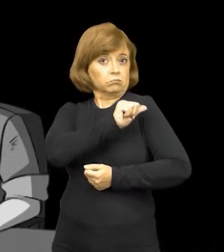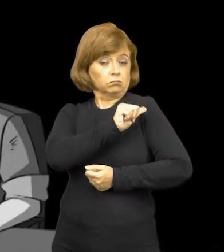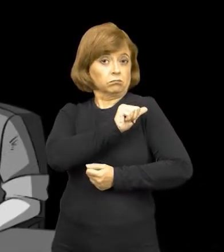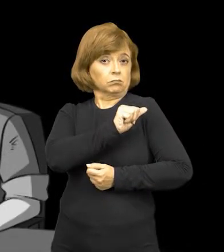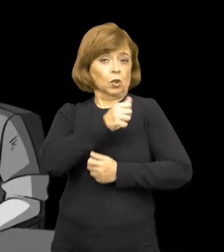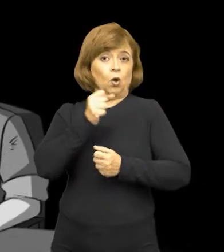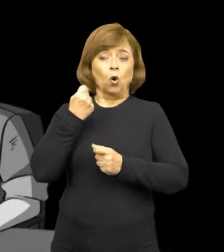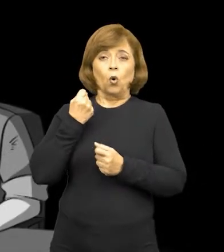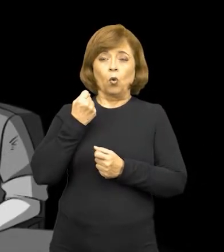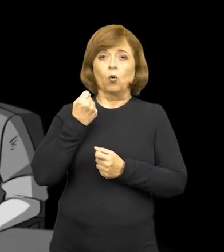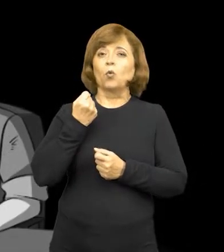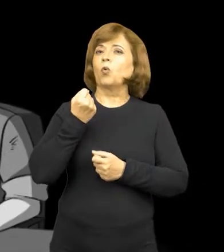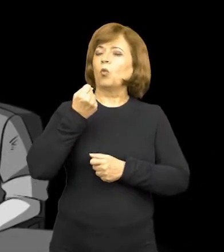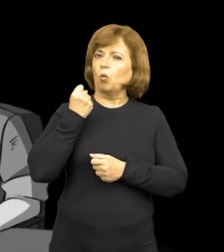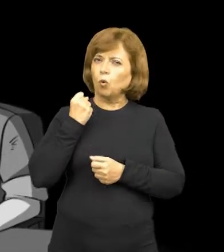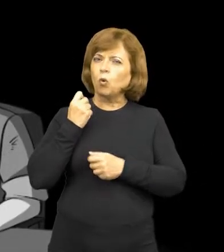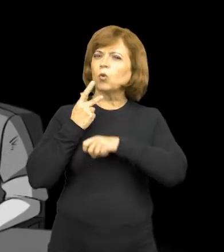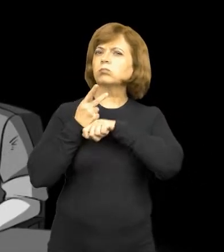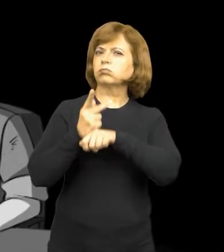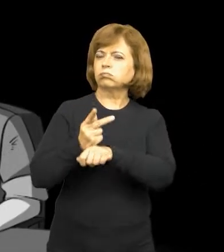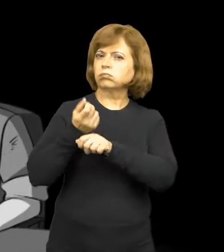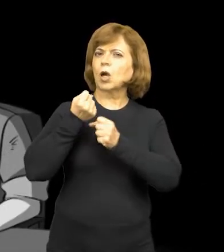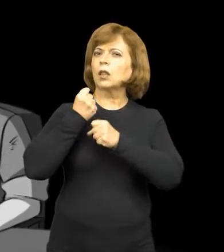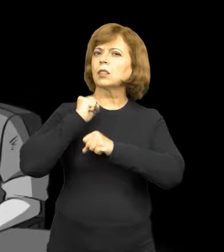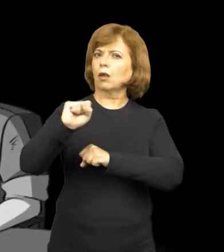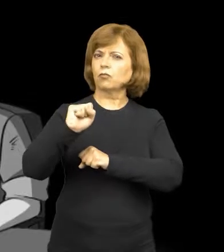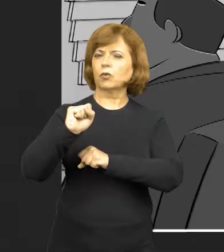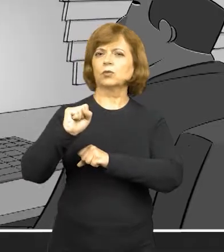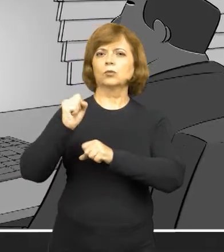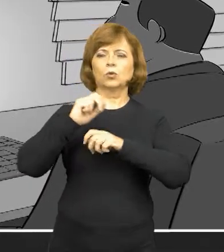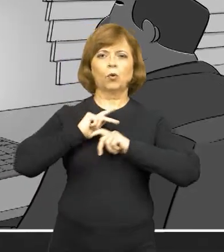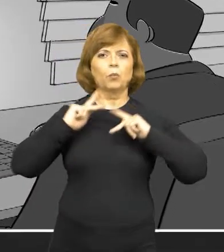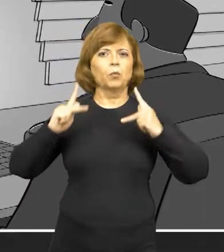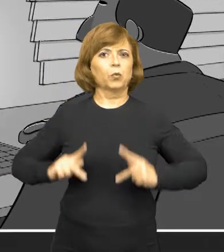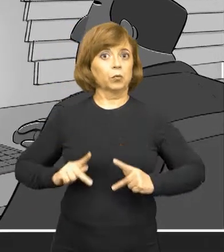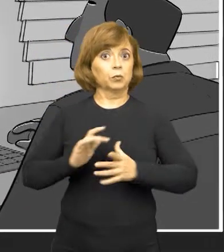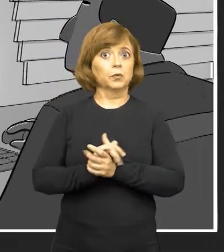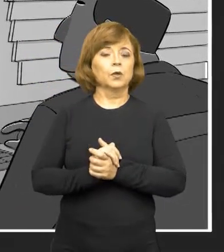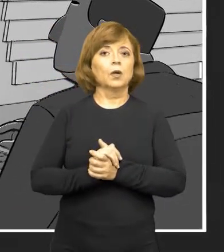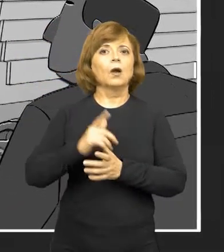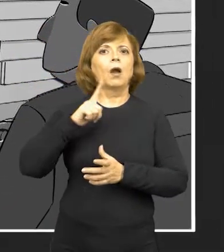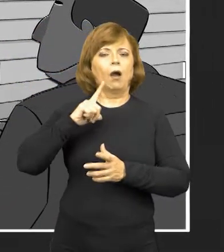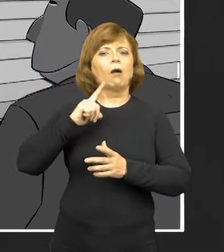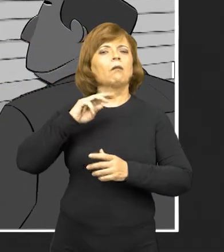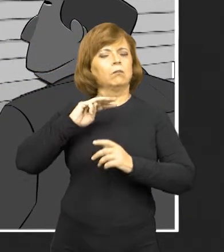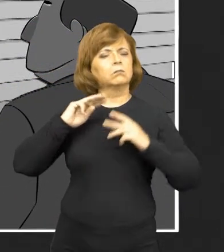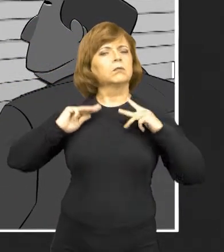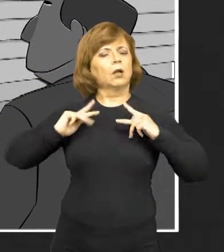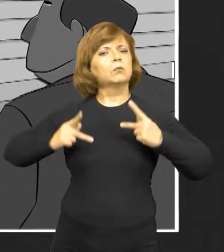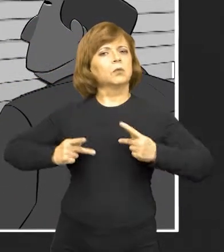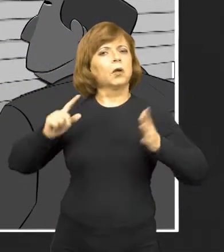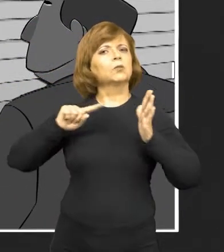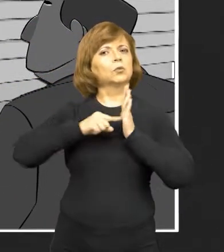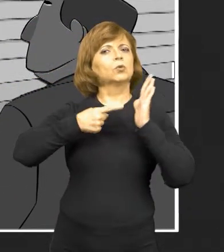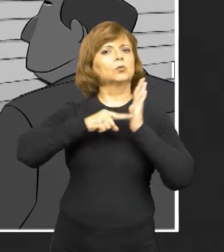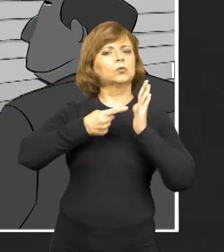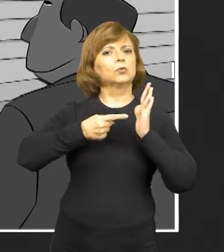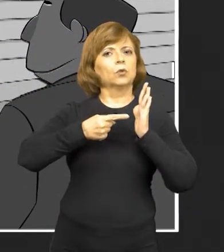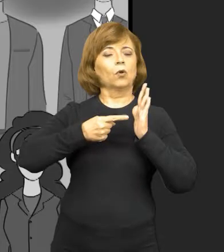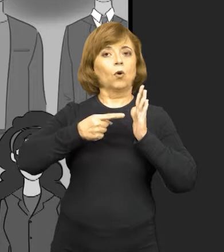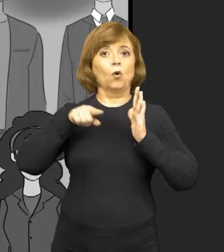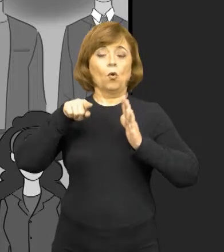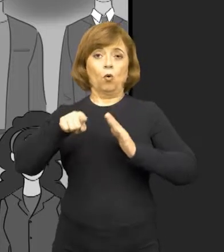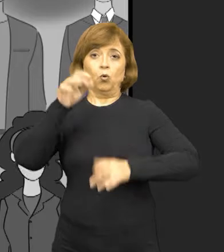defensor público foi designado para defender o protagonista. O MPRJ fez a denúncia. O juiz procedeu à